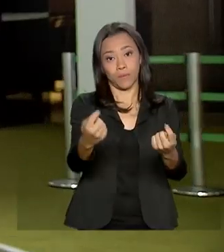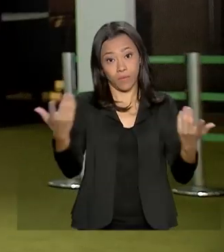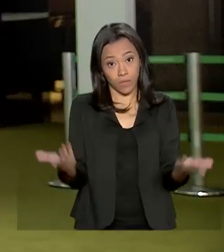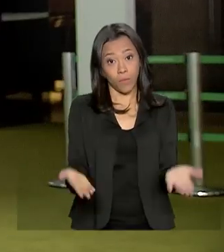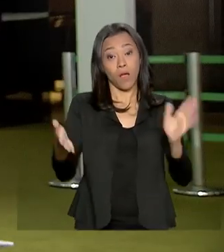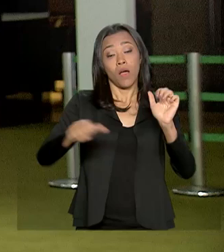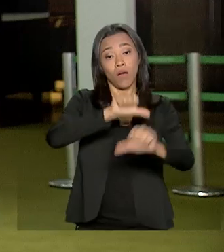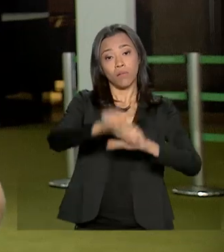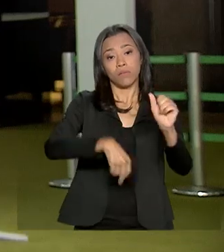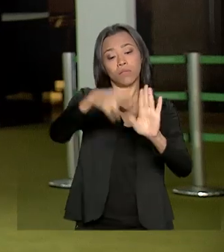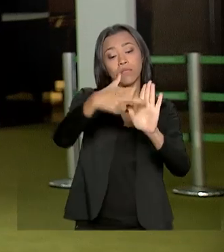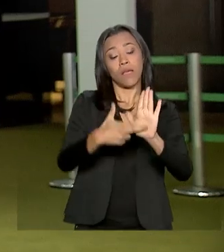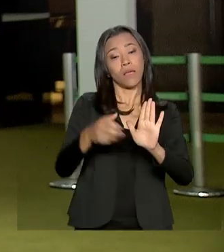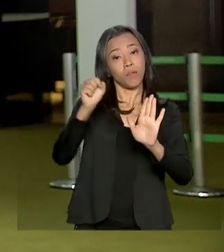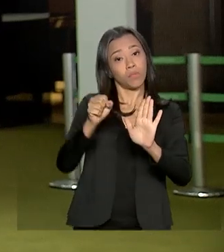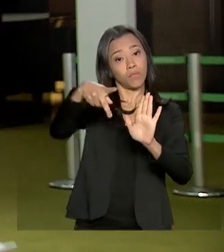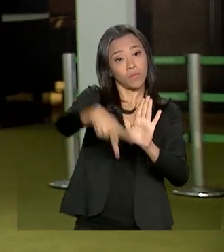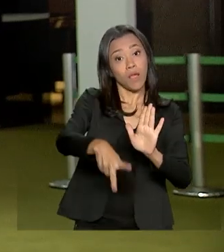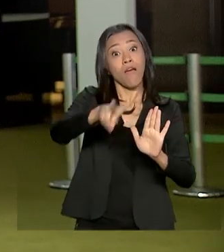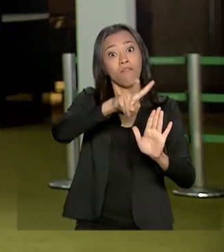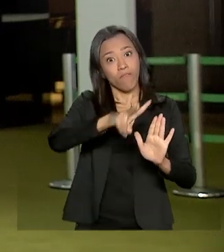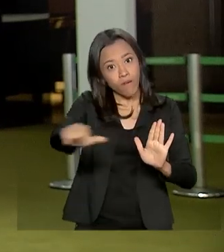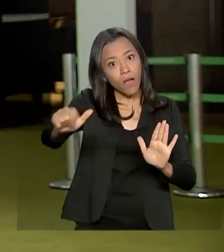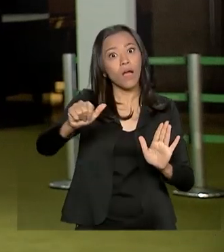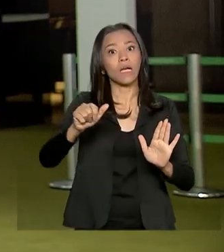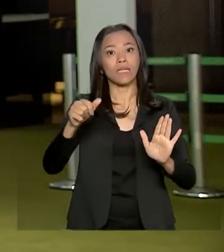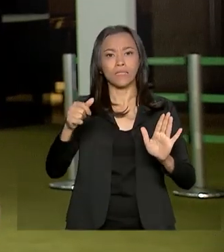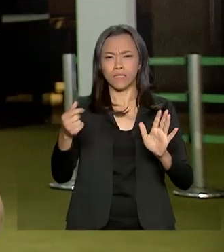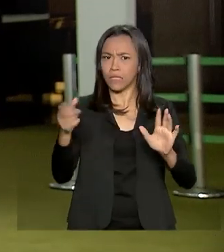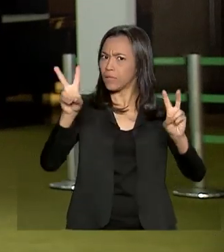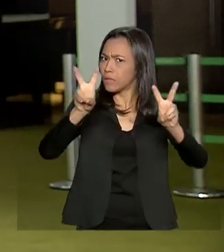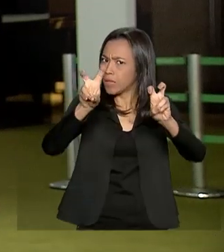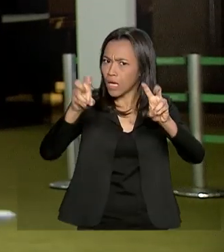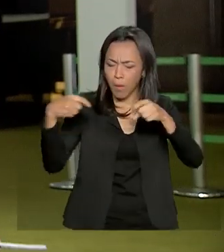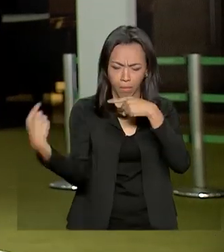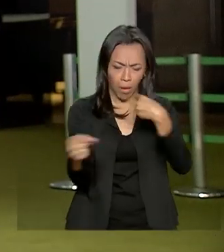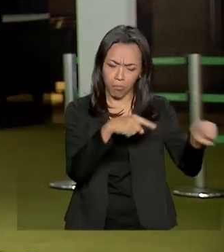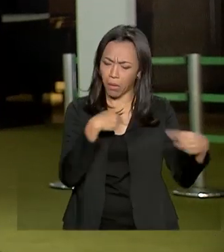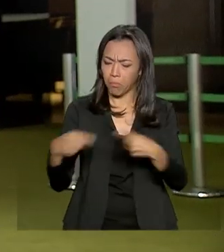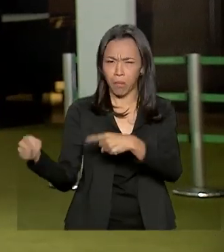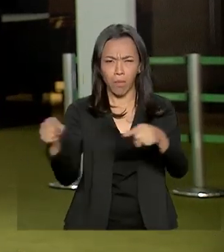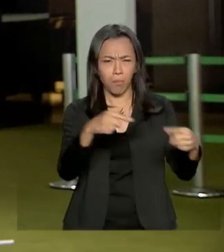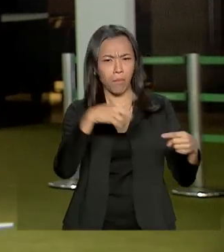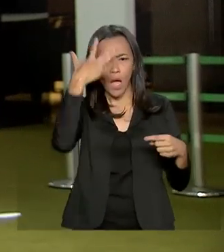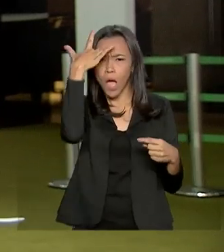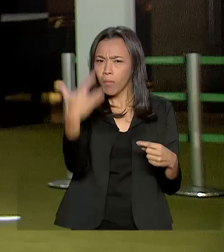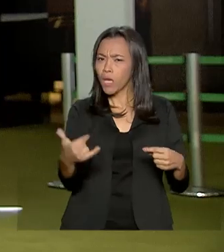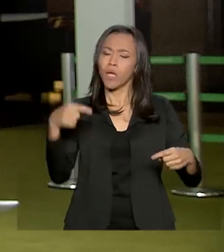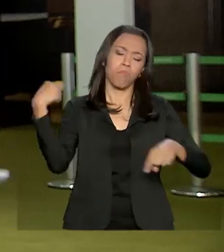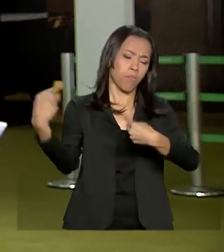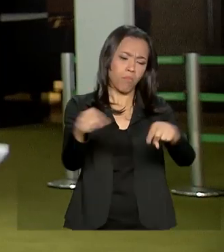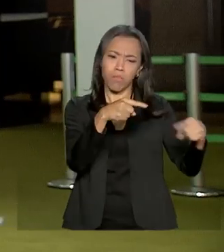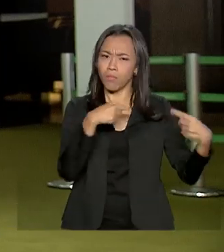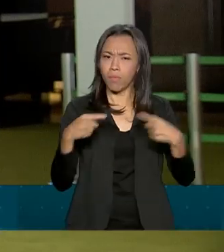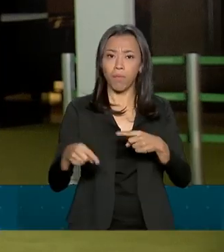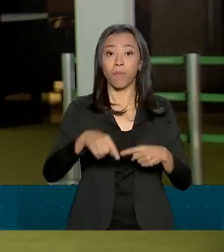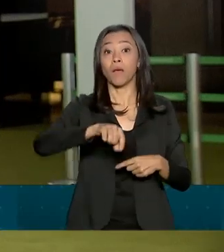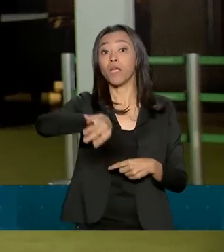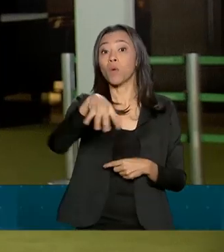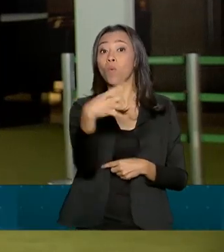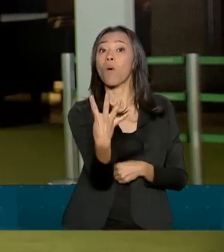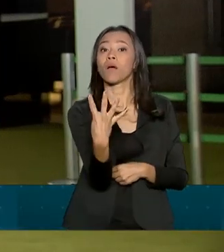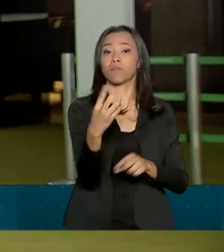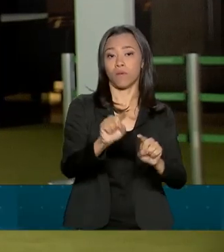a reforma da Previdência vai dominar a pauta da semana aqui na Câmara, né? Amanhã esse assunto vai ser debatido em pelo menos quatro